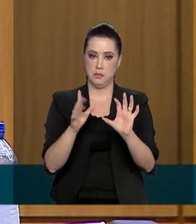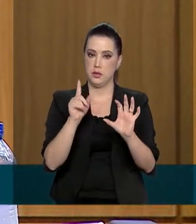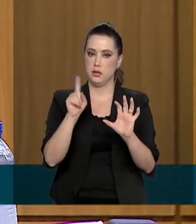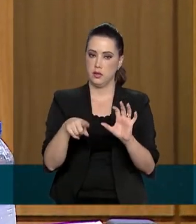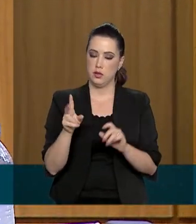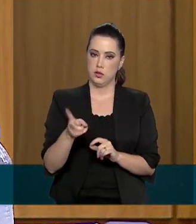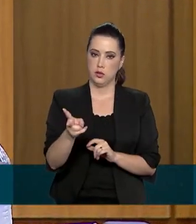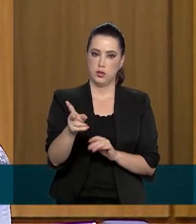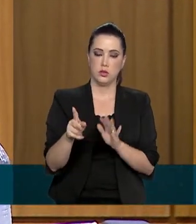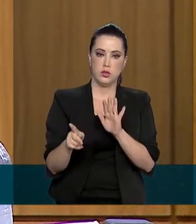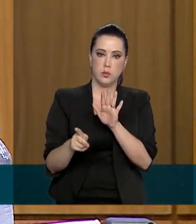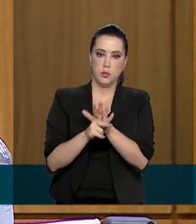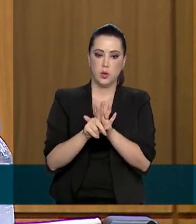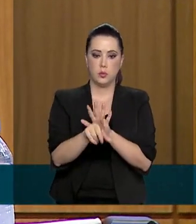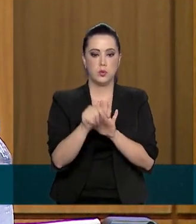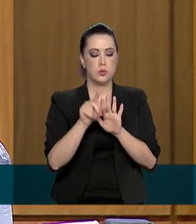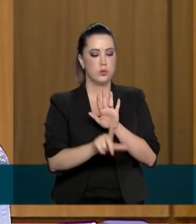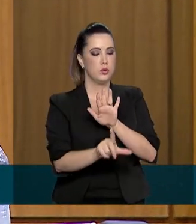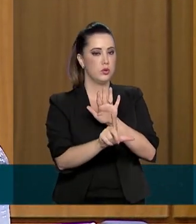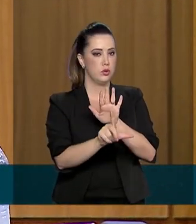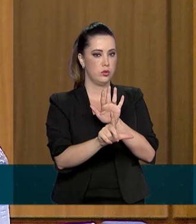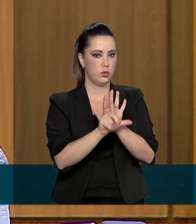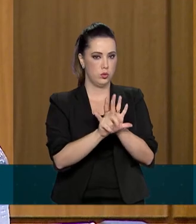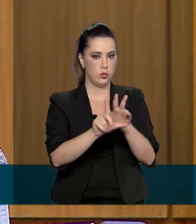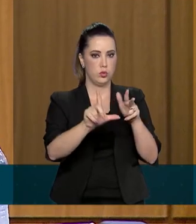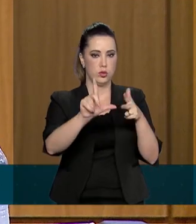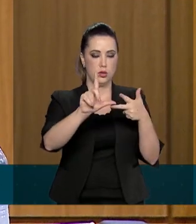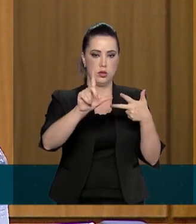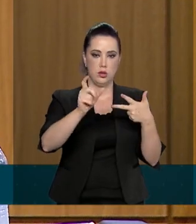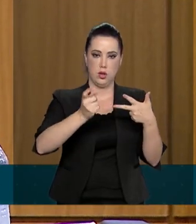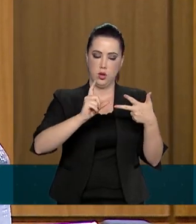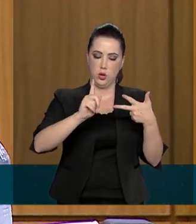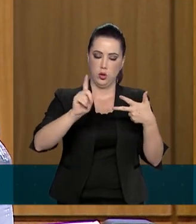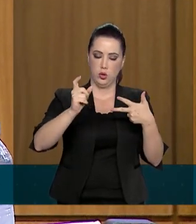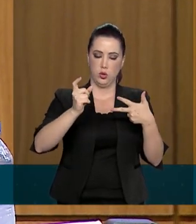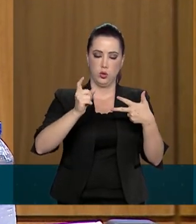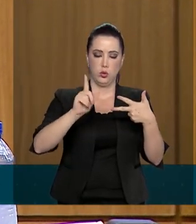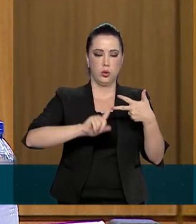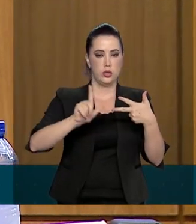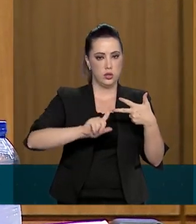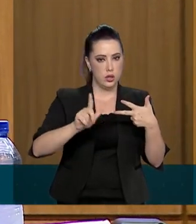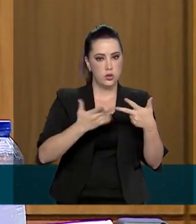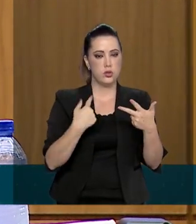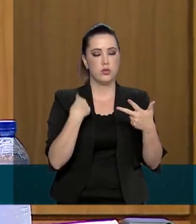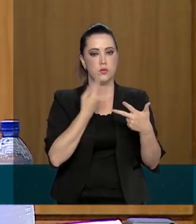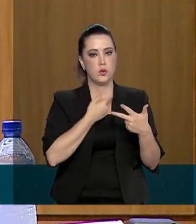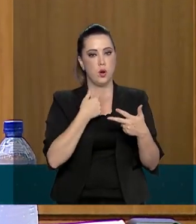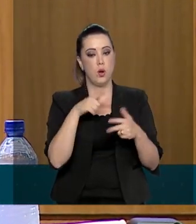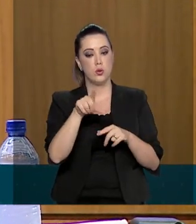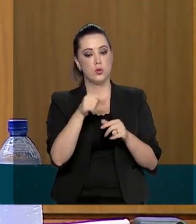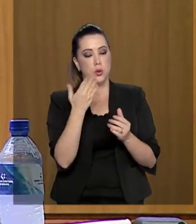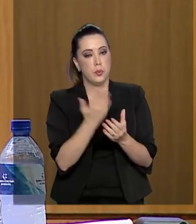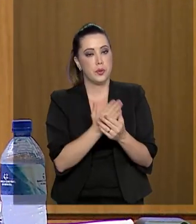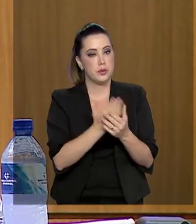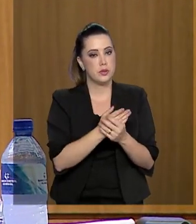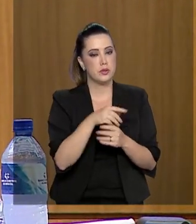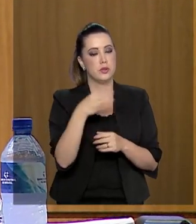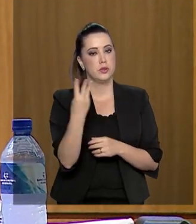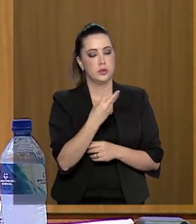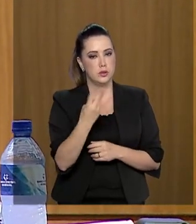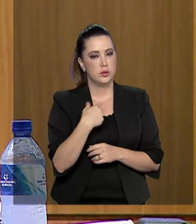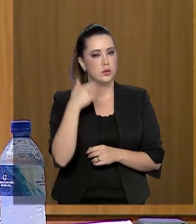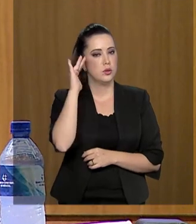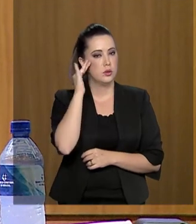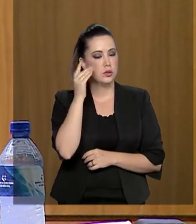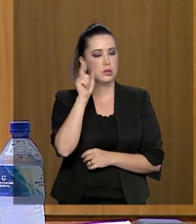uma prerrogativa do Legislativo. Então, quando nós decidimos colocar aí no primeiro trimestre, nós entendemos que existe um ambiente legislativo